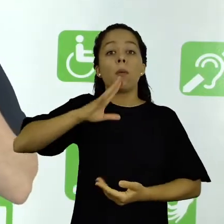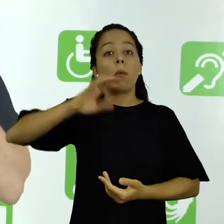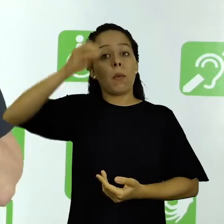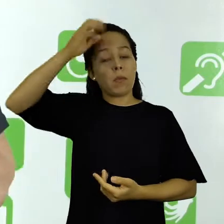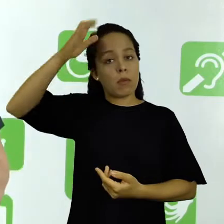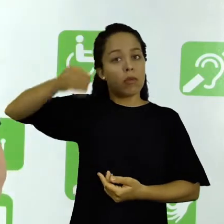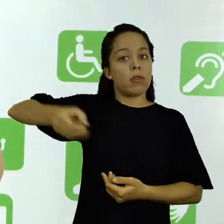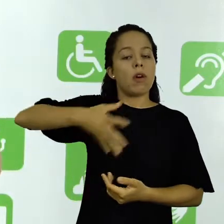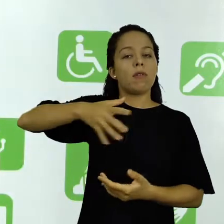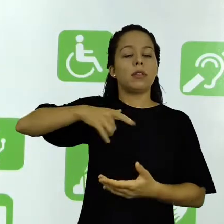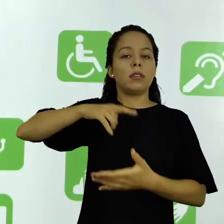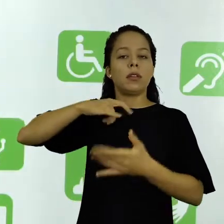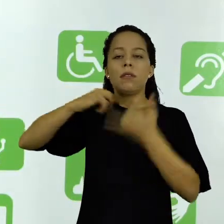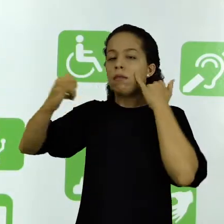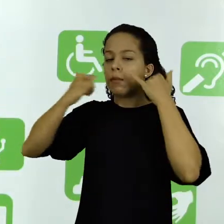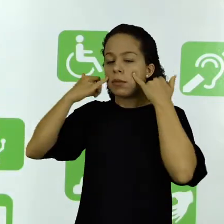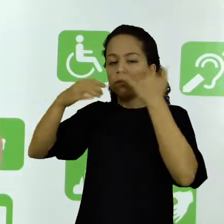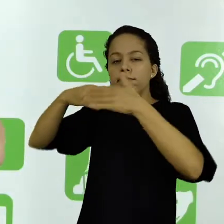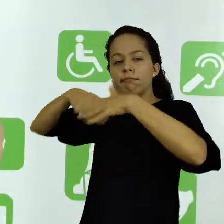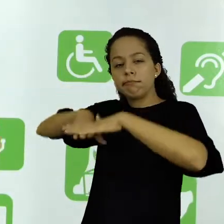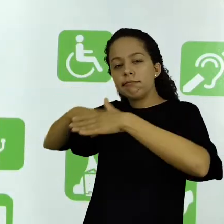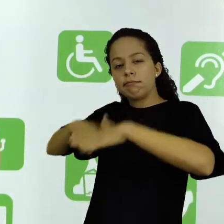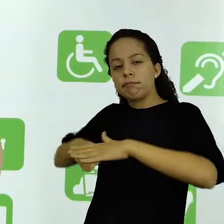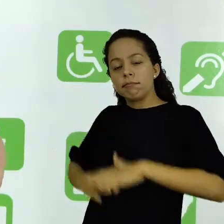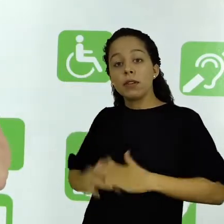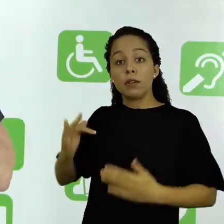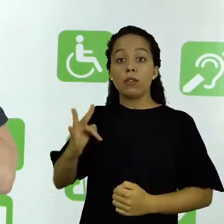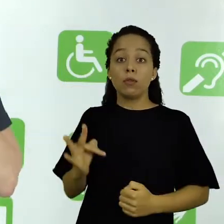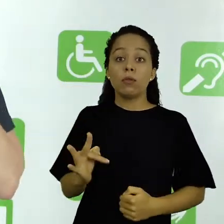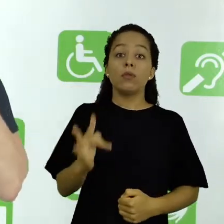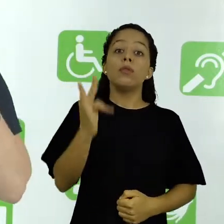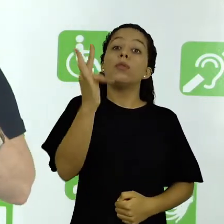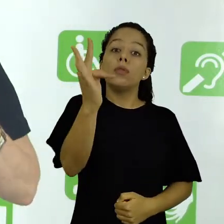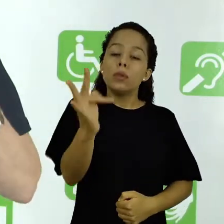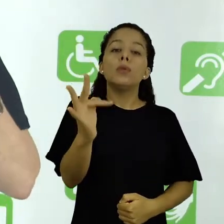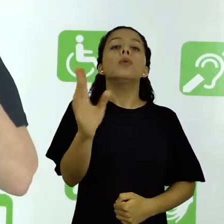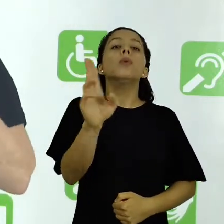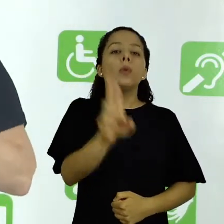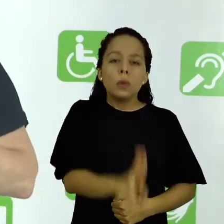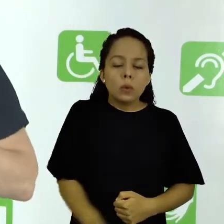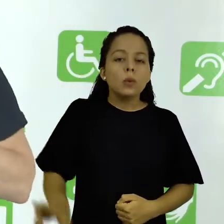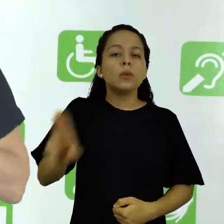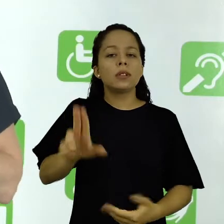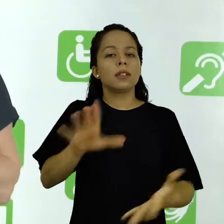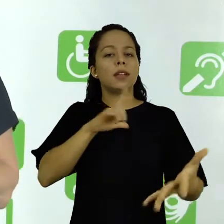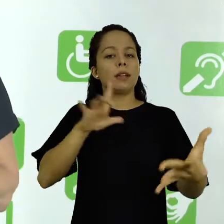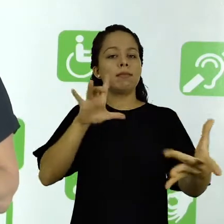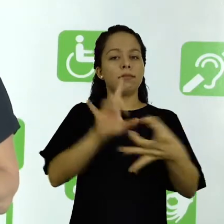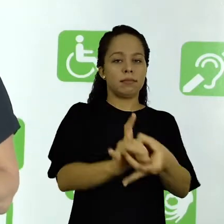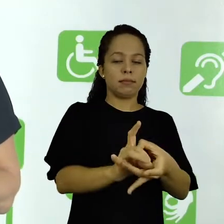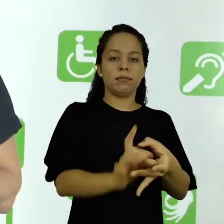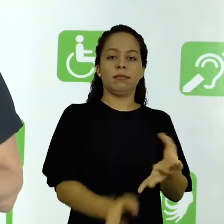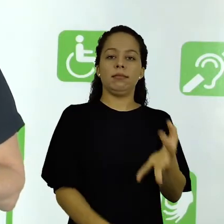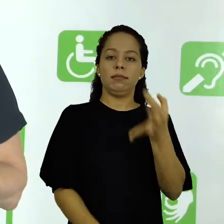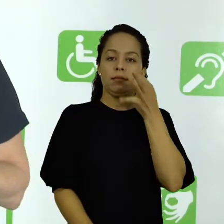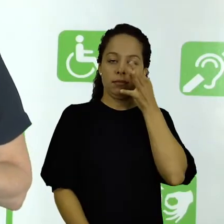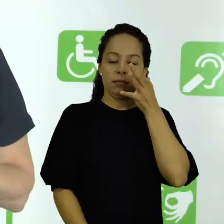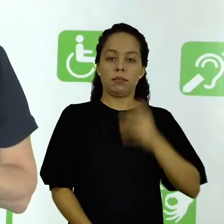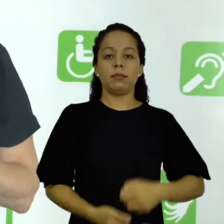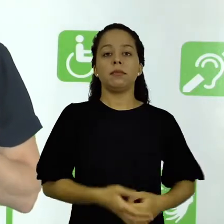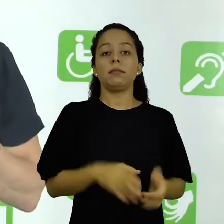conhecimentos novos produzidos geram bancos de dados que posteriormente serão utilizados e aplicados.